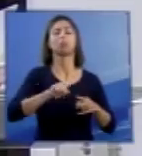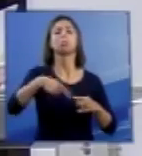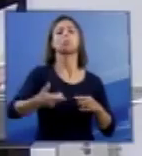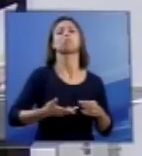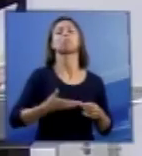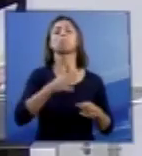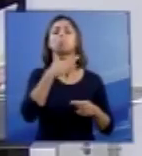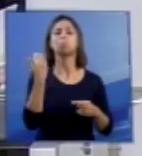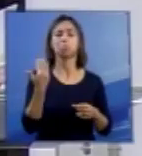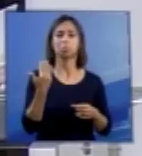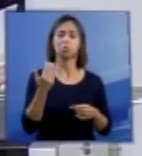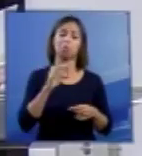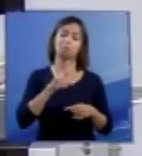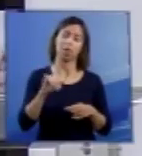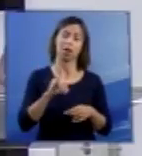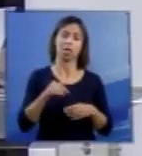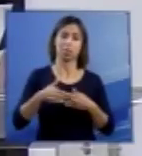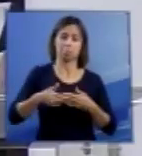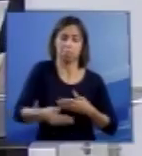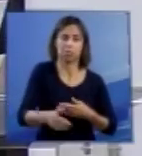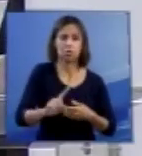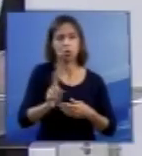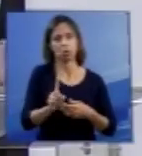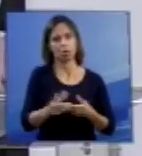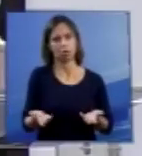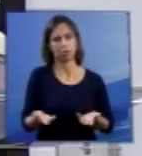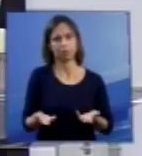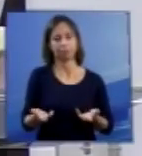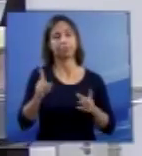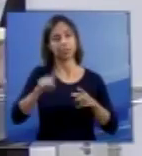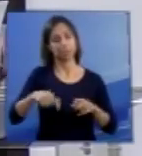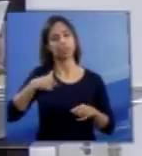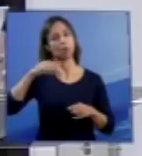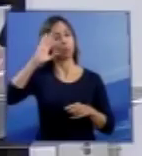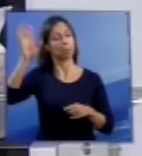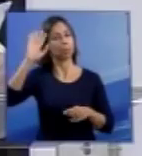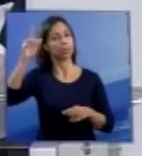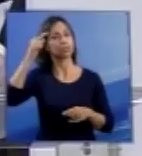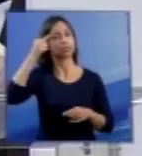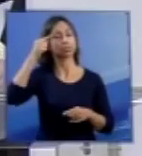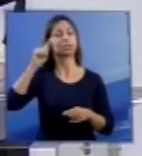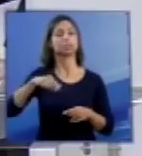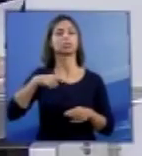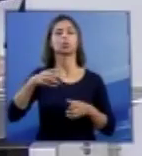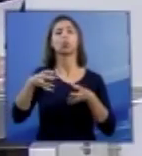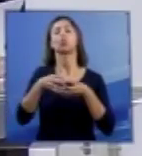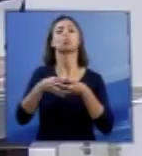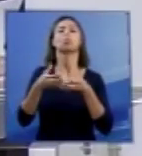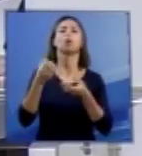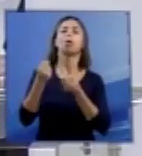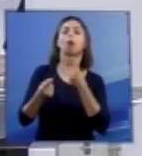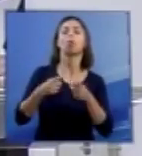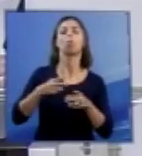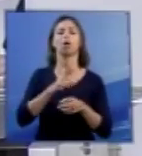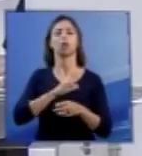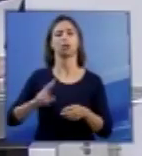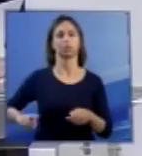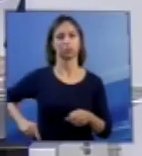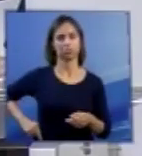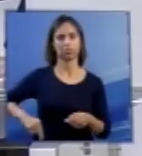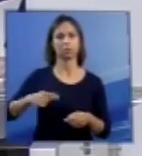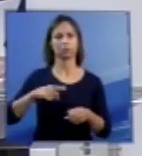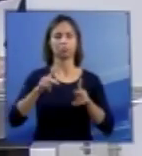seja ela imediata ou não. Esse é o pensamento, mesmo dos segmentos religiosos da população,